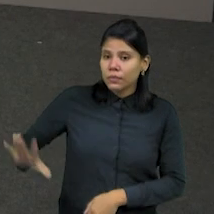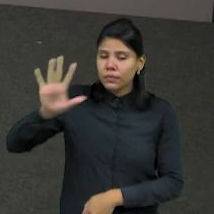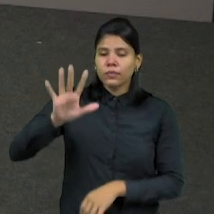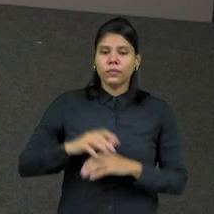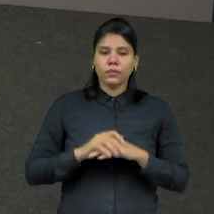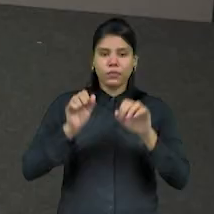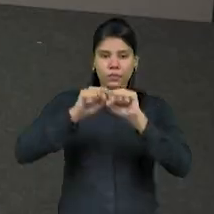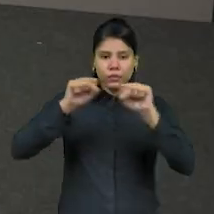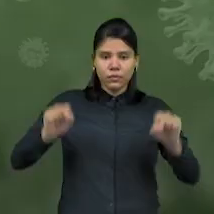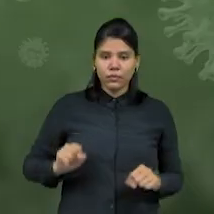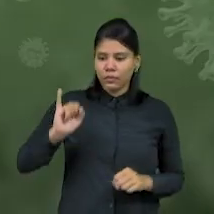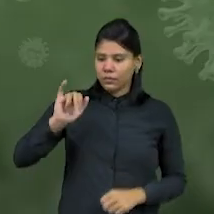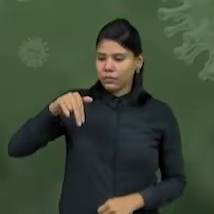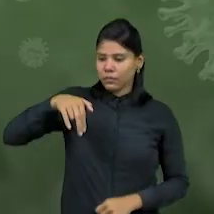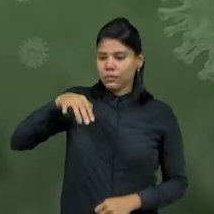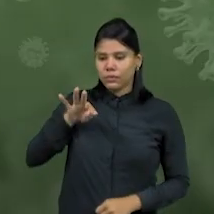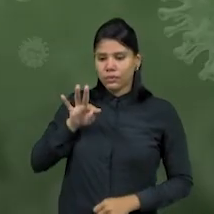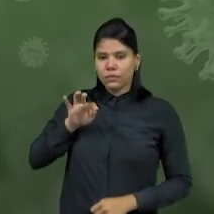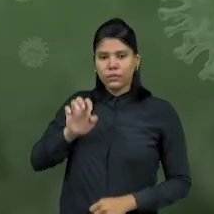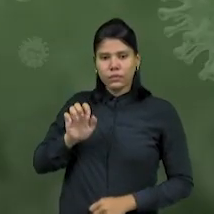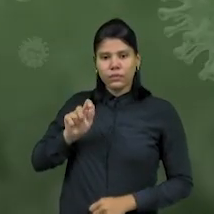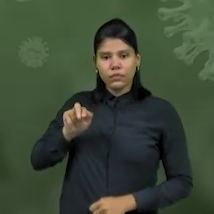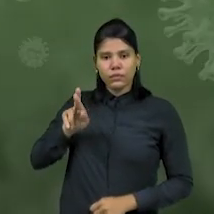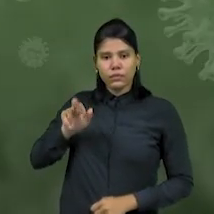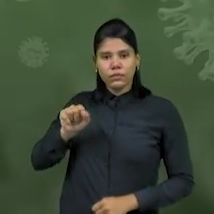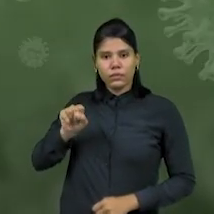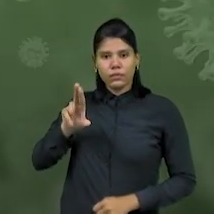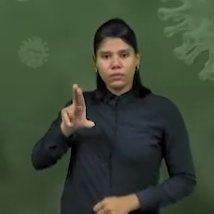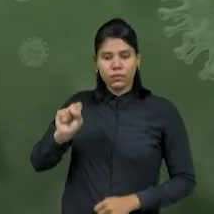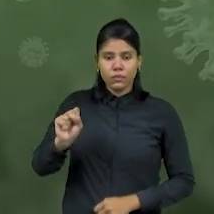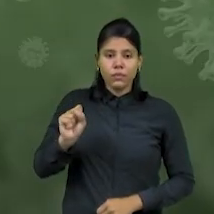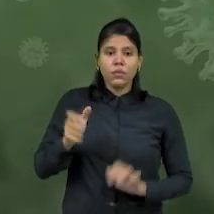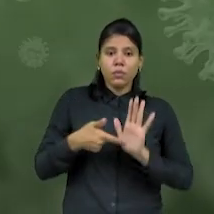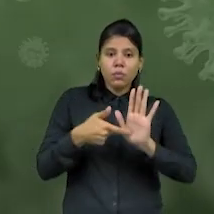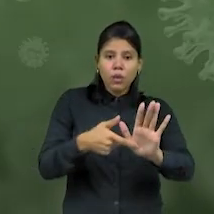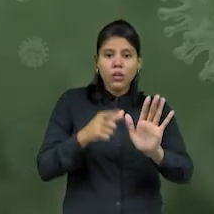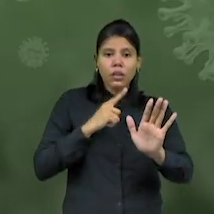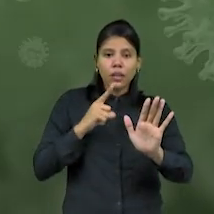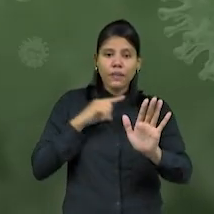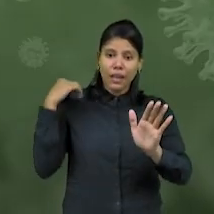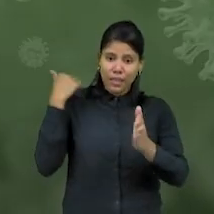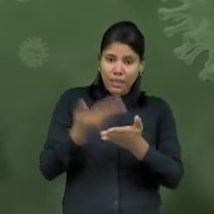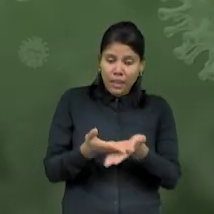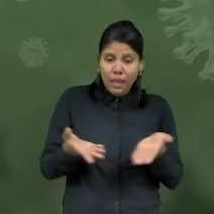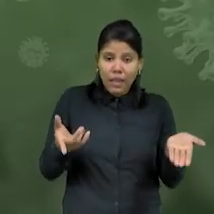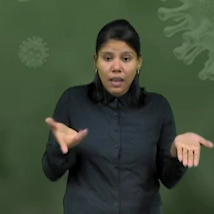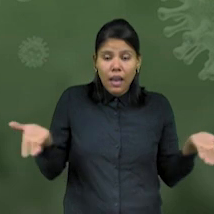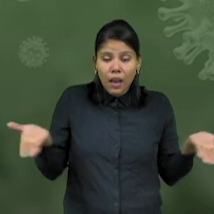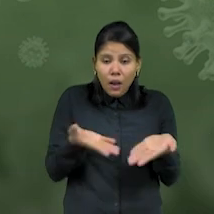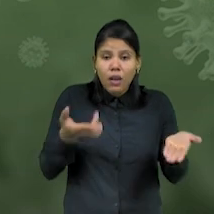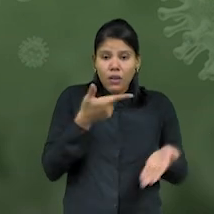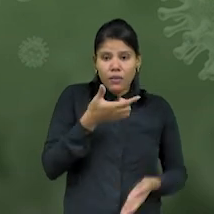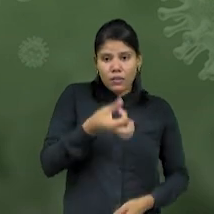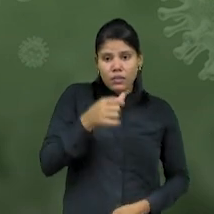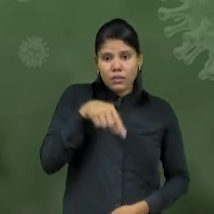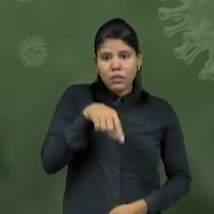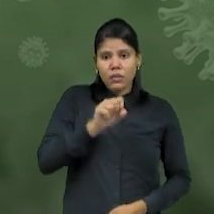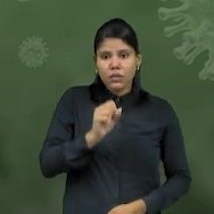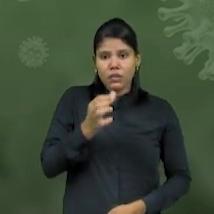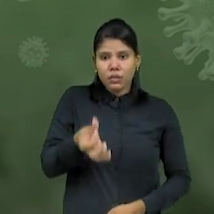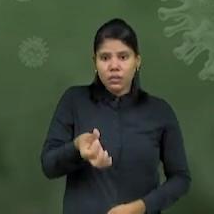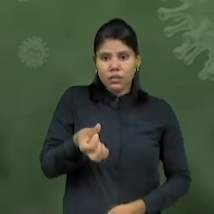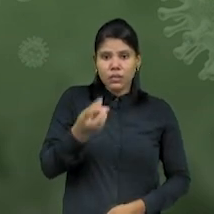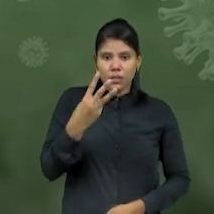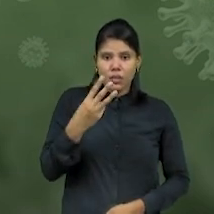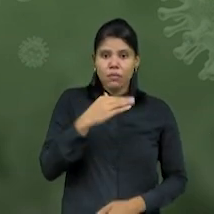IntegraSUS, foram registrados até agora 26.683 óbitos por causa da doença. Nenhuma